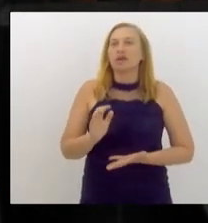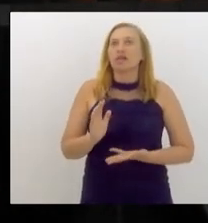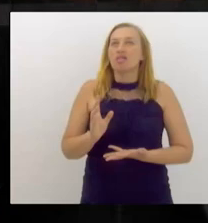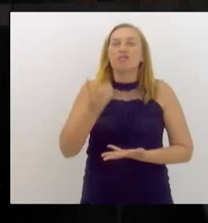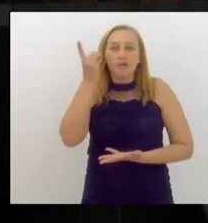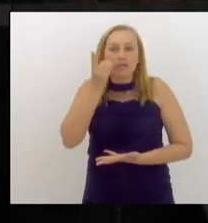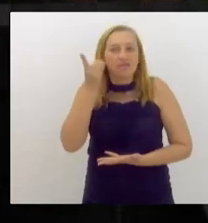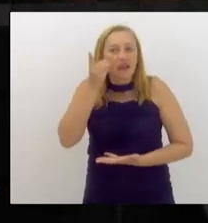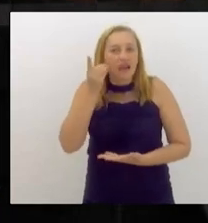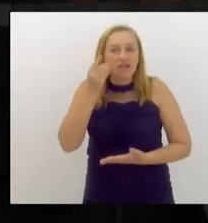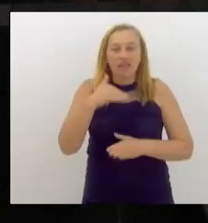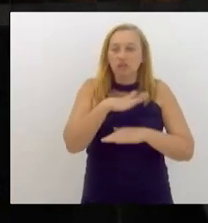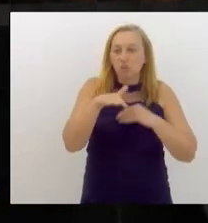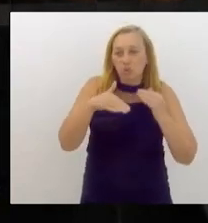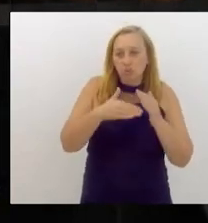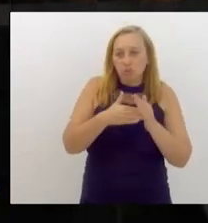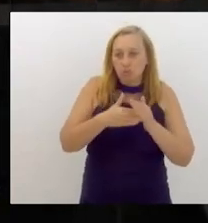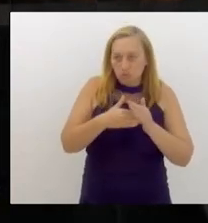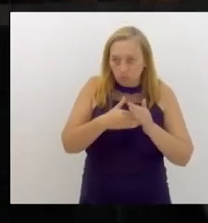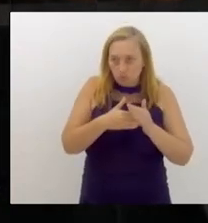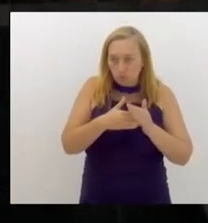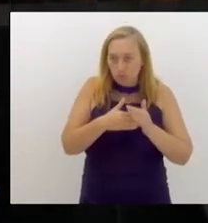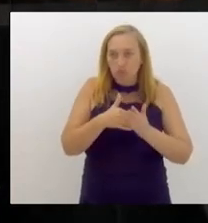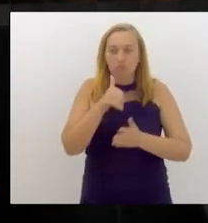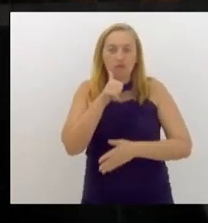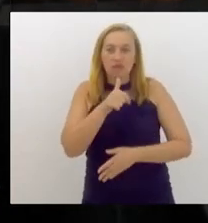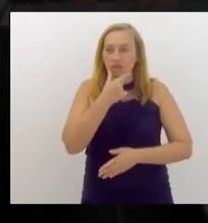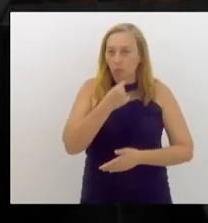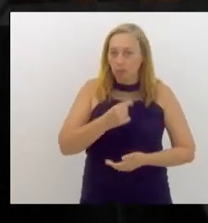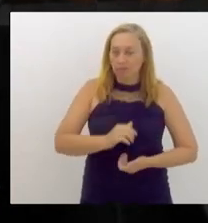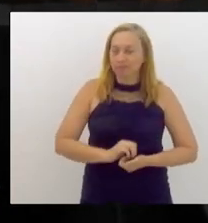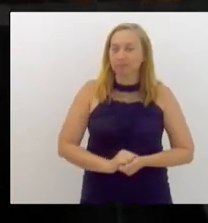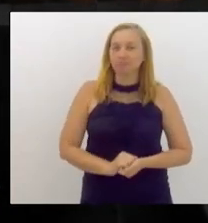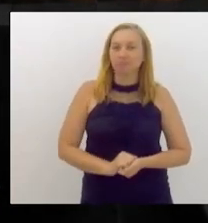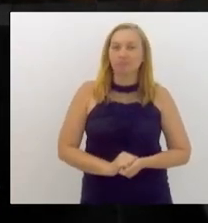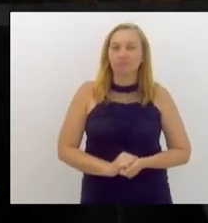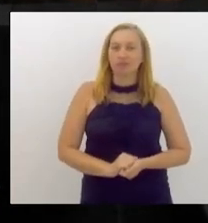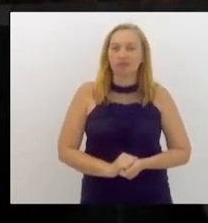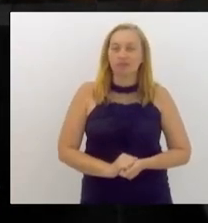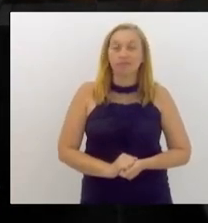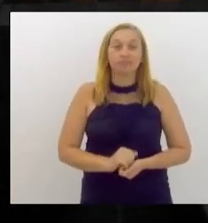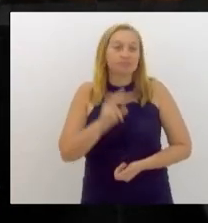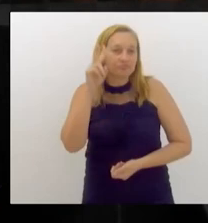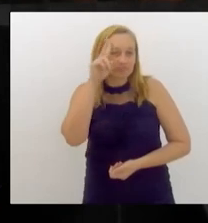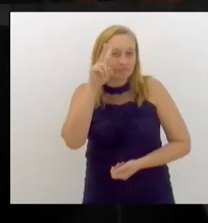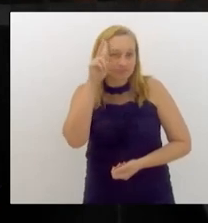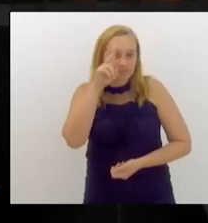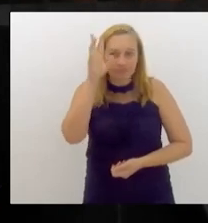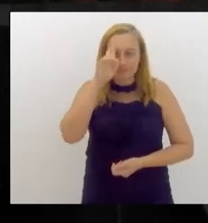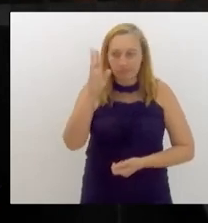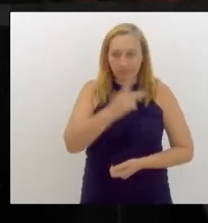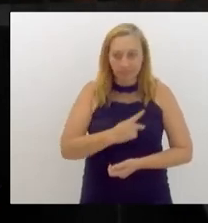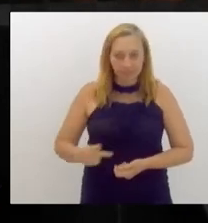senhores e senhores deputados, cumpri lembrar, senhor presidente,